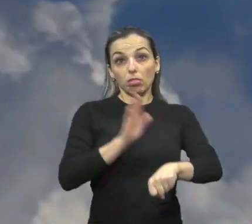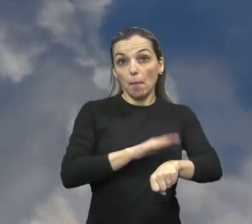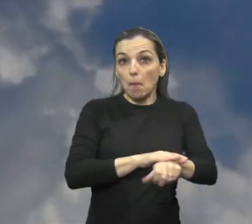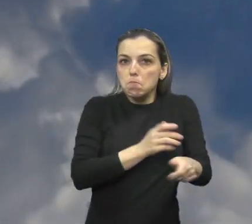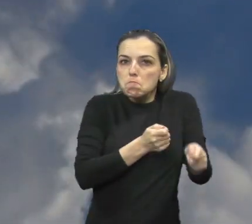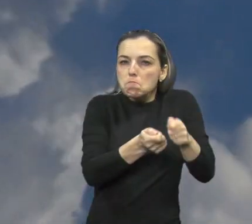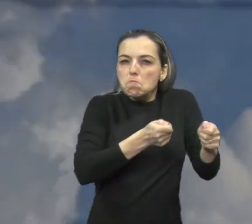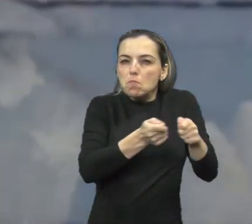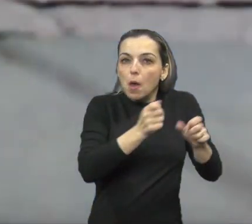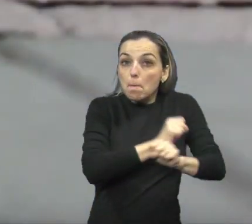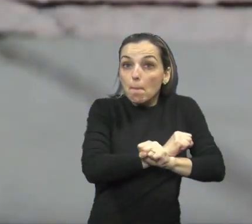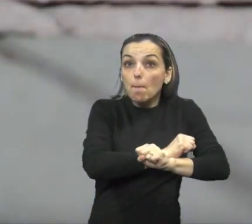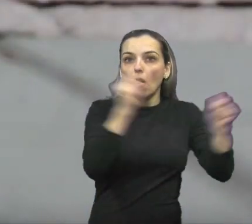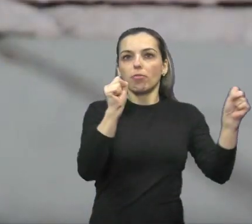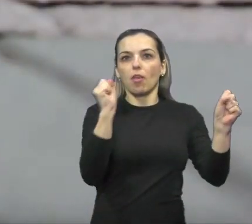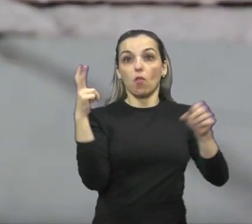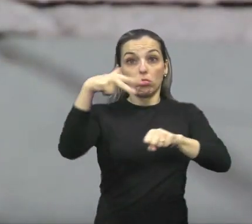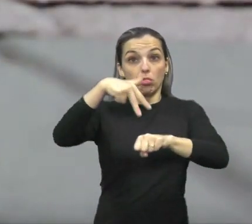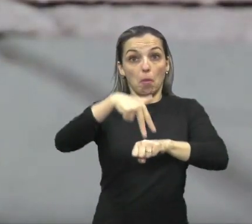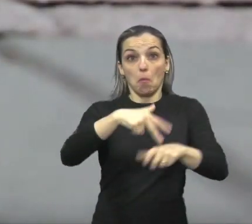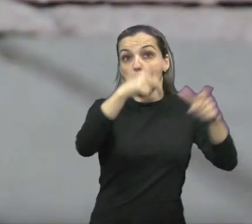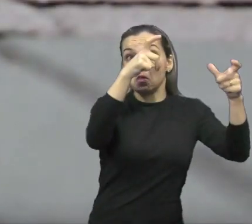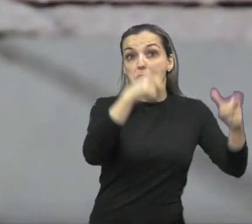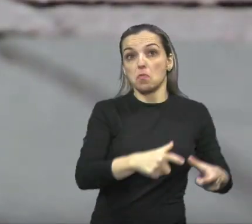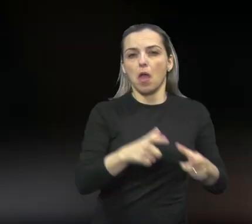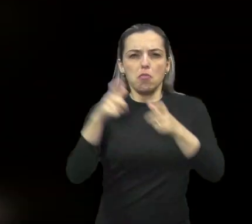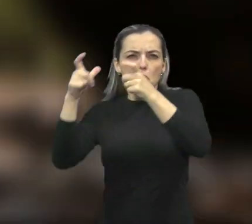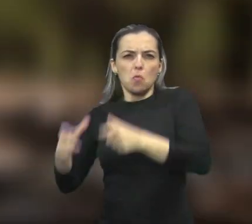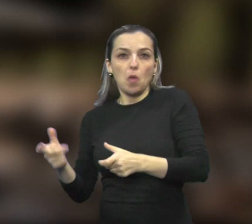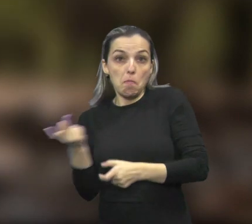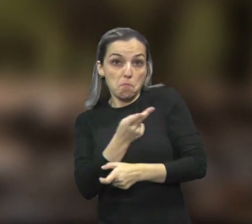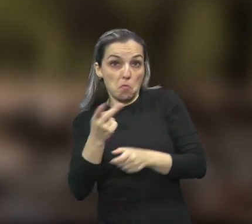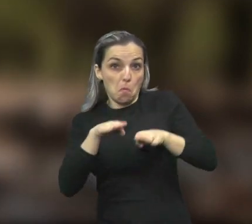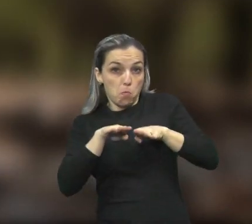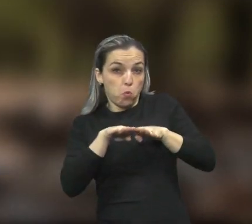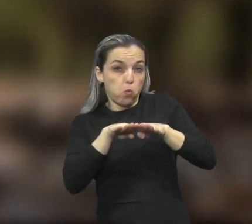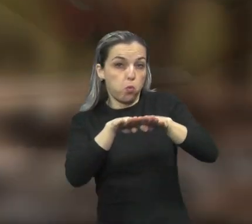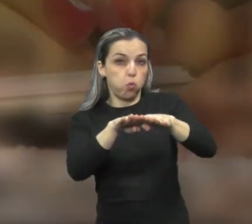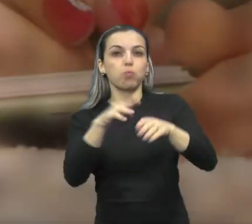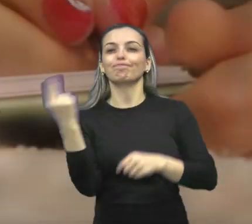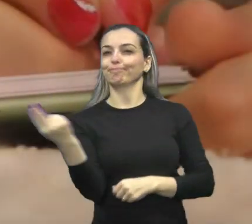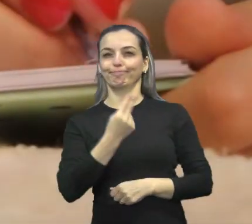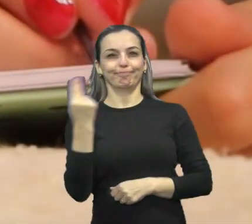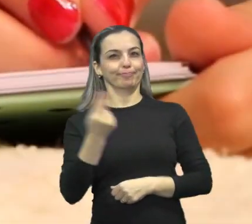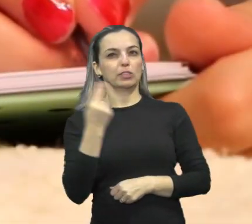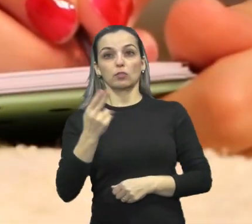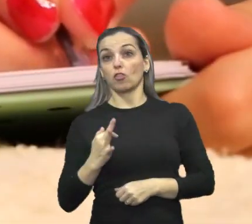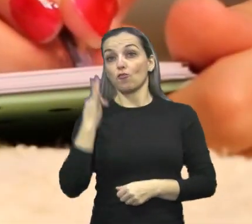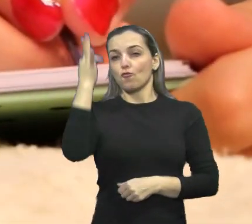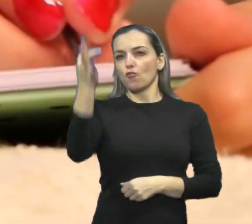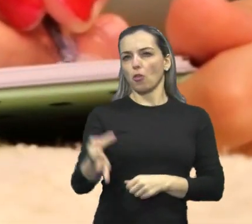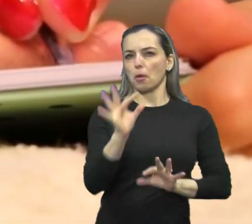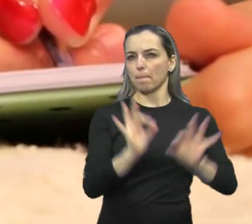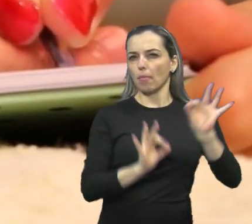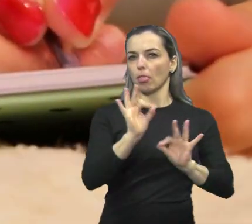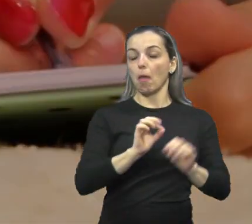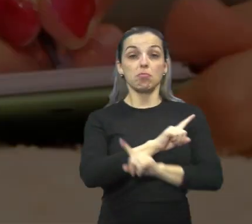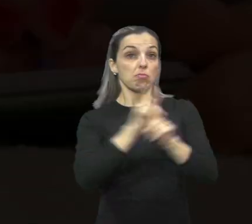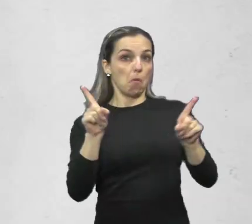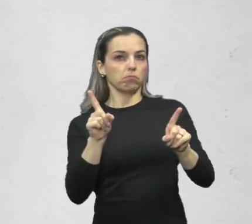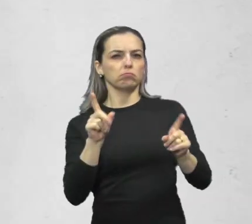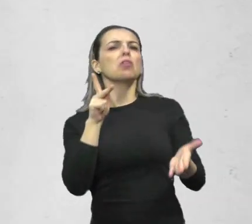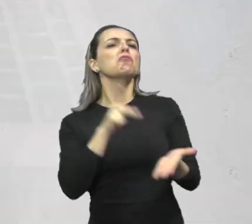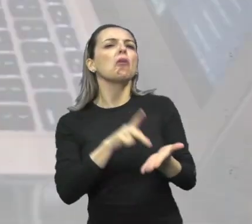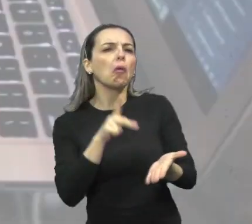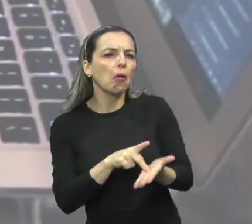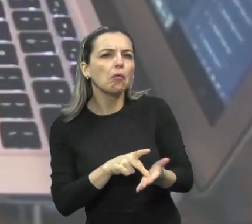Dizem por aí que você não pode controlar o tempo, estar em dois lugares simultaneamente, muito menos escrever o seu futuro.